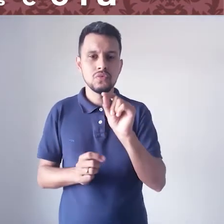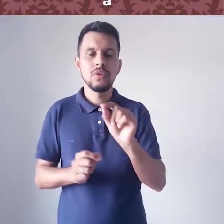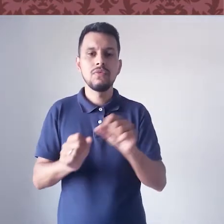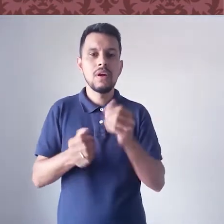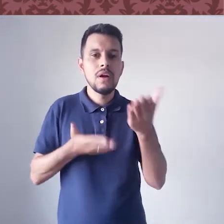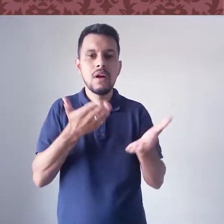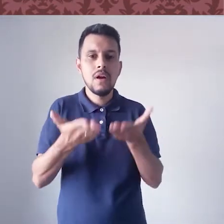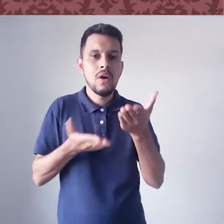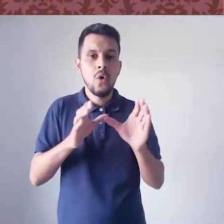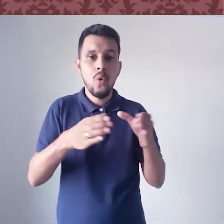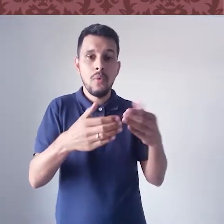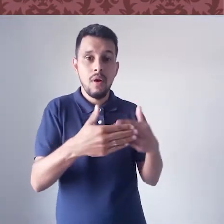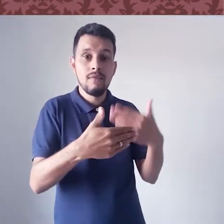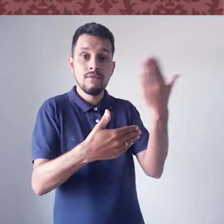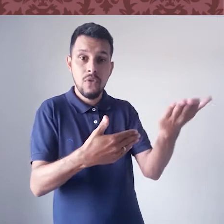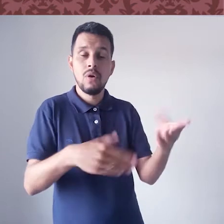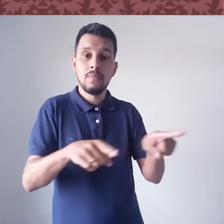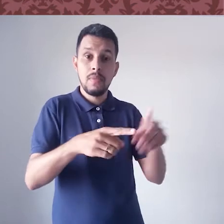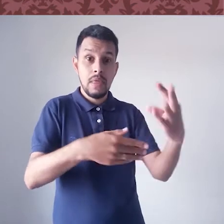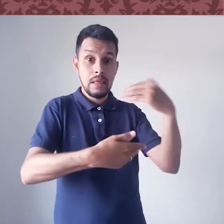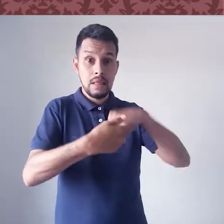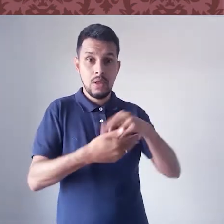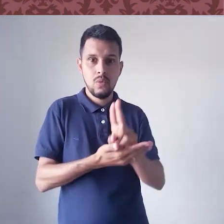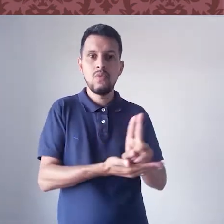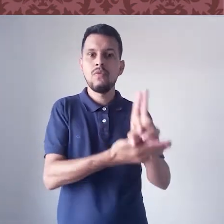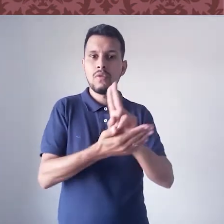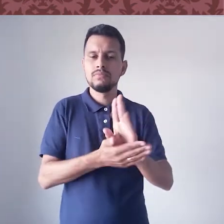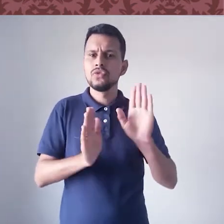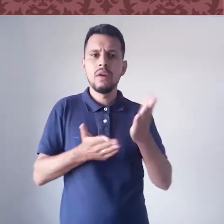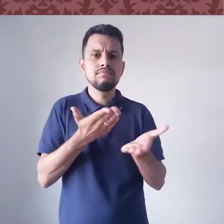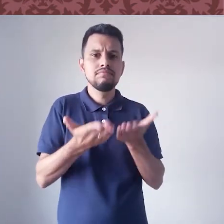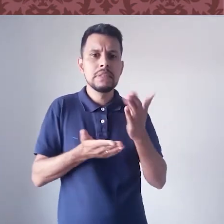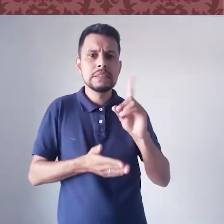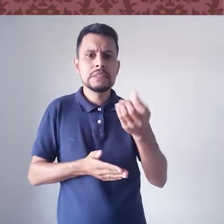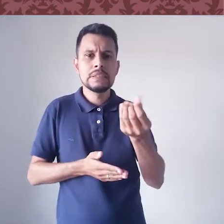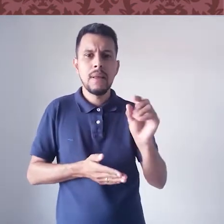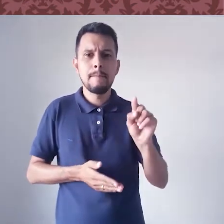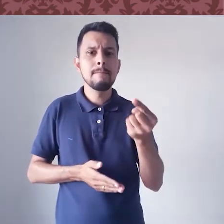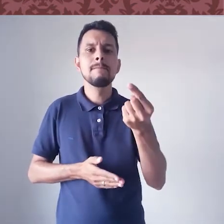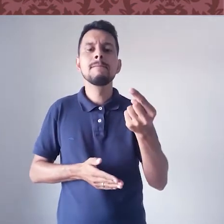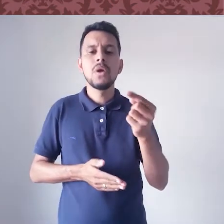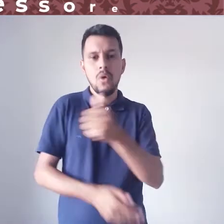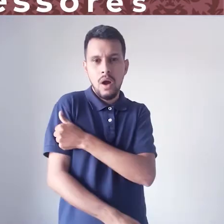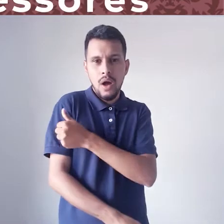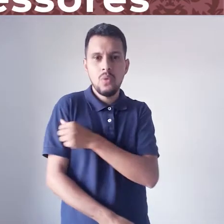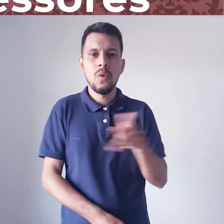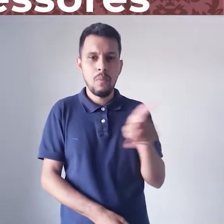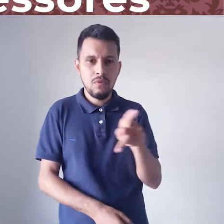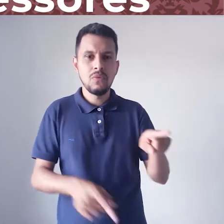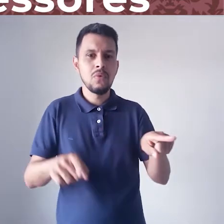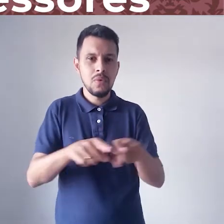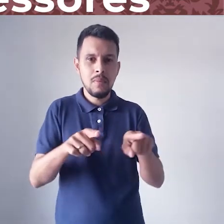de trabalhar com a comunidade externa e com a comunidade interna. Ele já atendeu mais de 160 mil